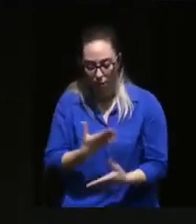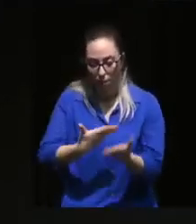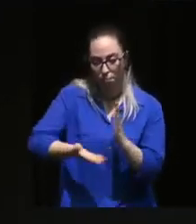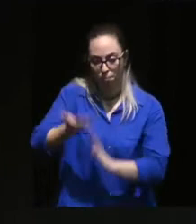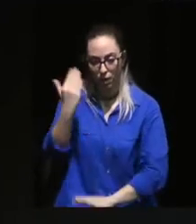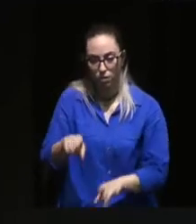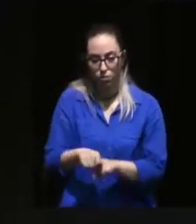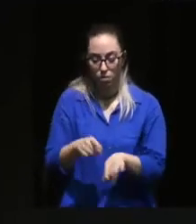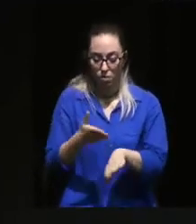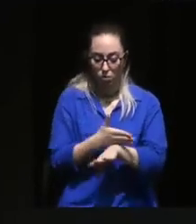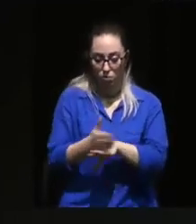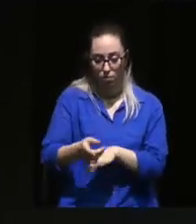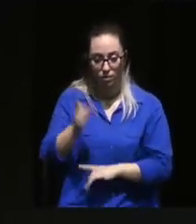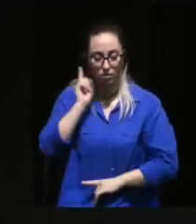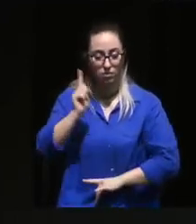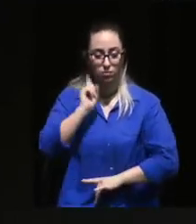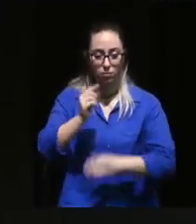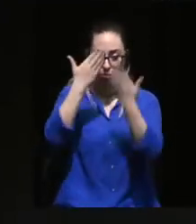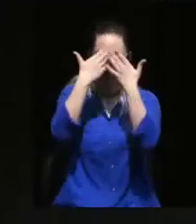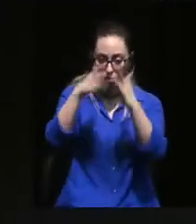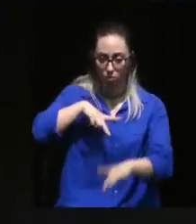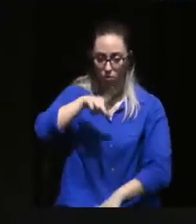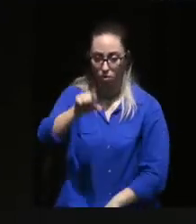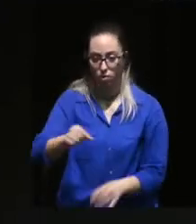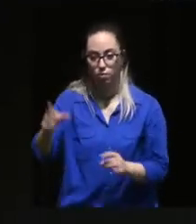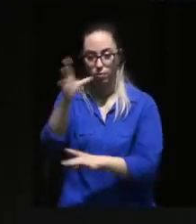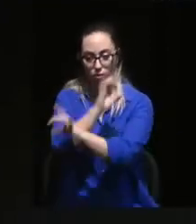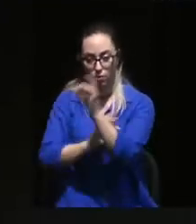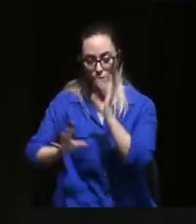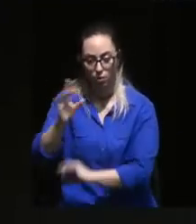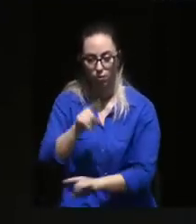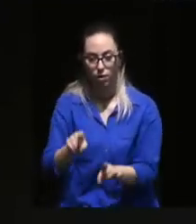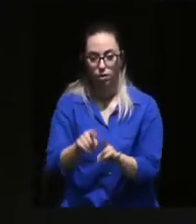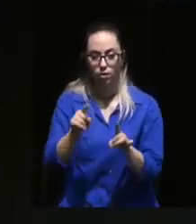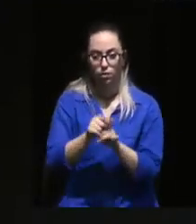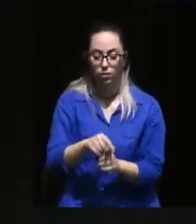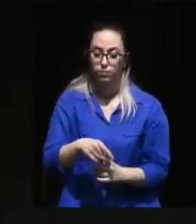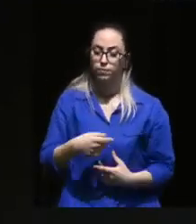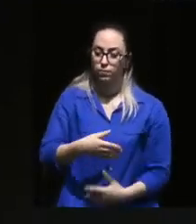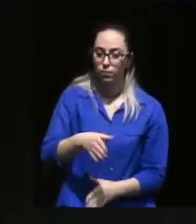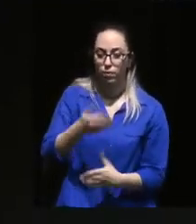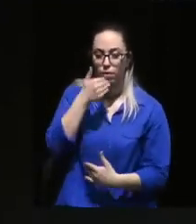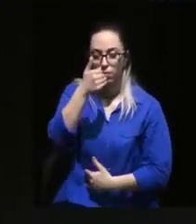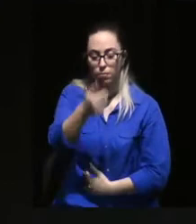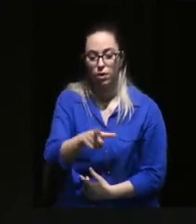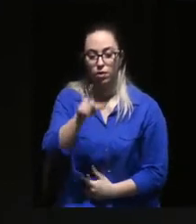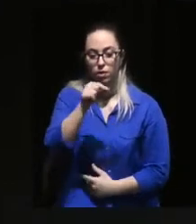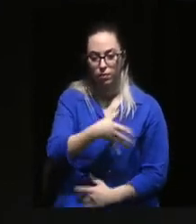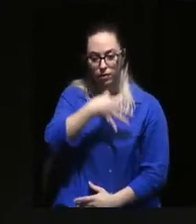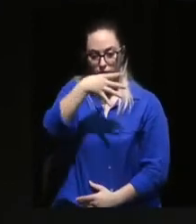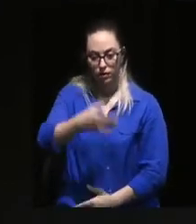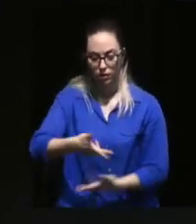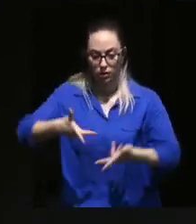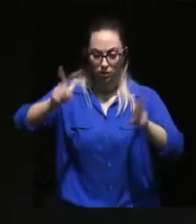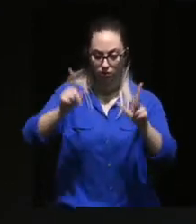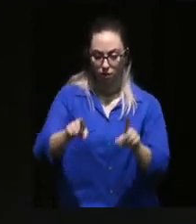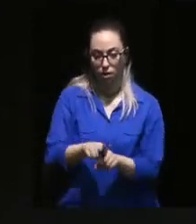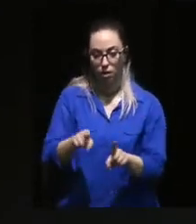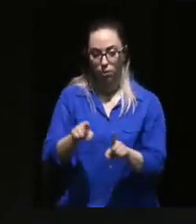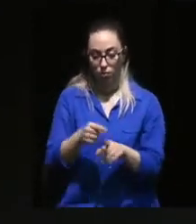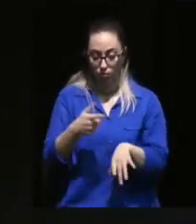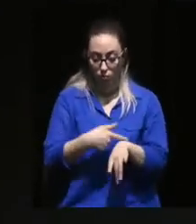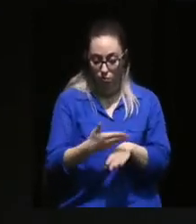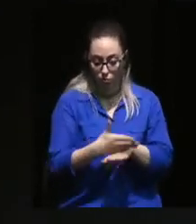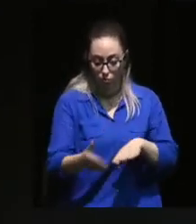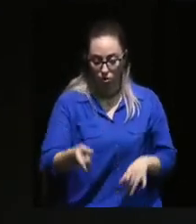momento especialmente importante na vida democrática de Portugal e da Europa, onde evocar, afirmar e celebrar a liberdade, dentro das contingências do momento,